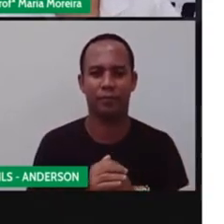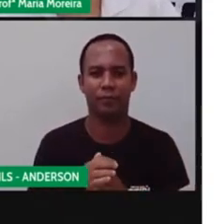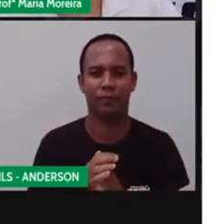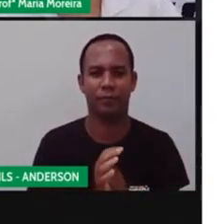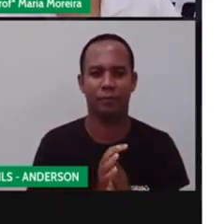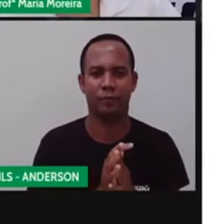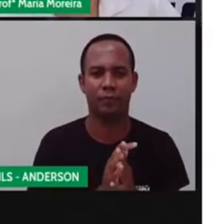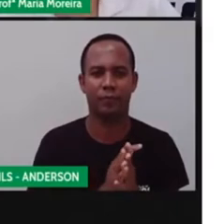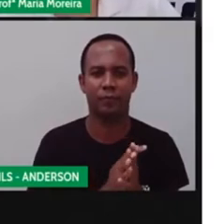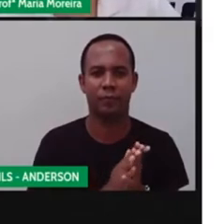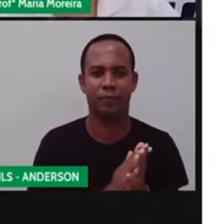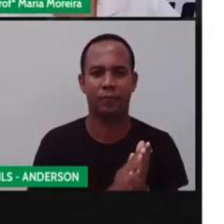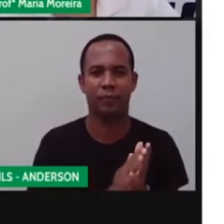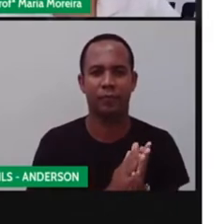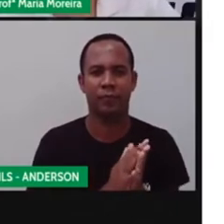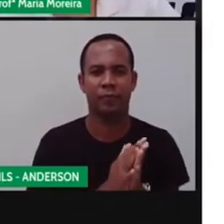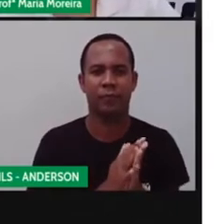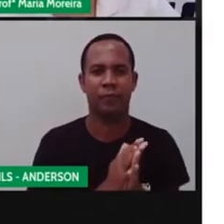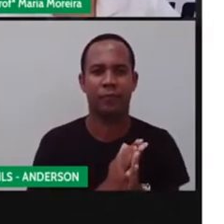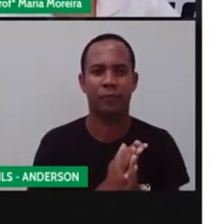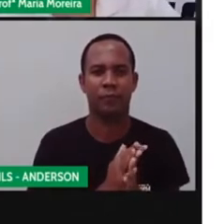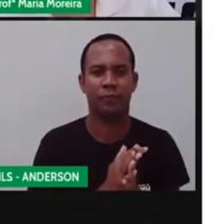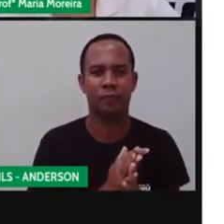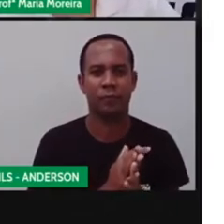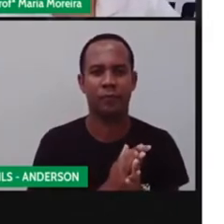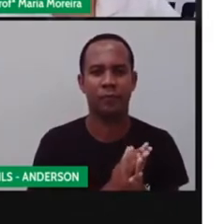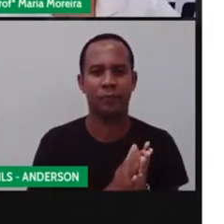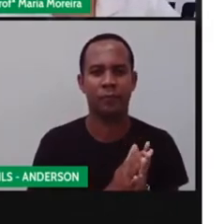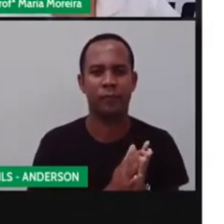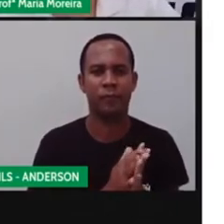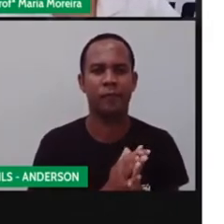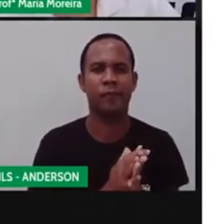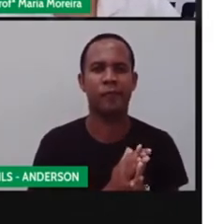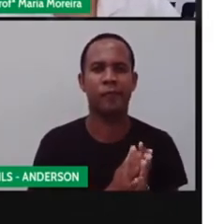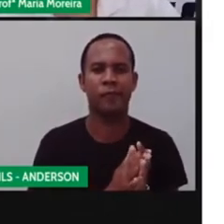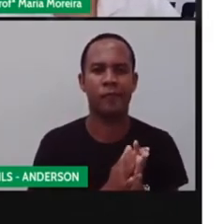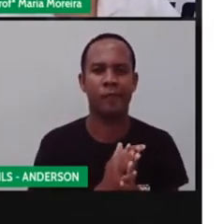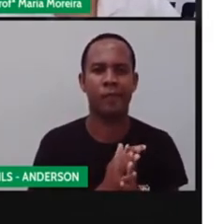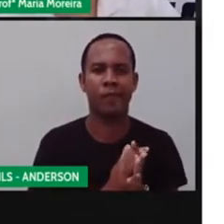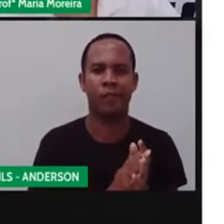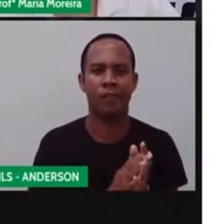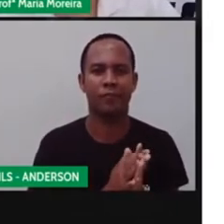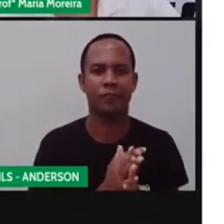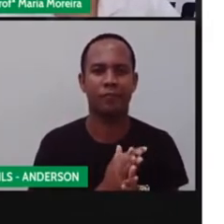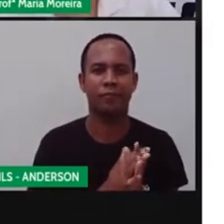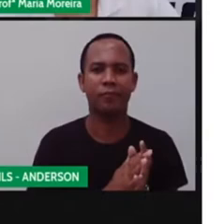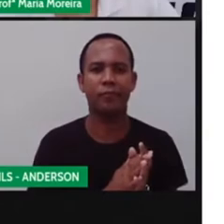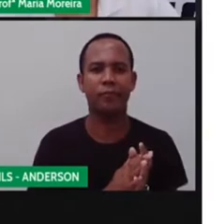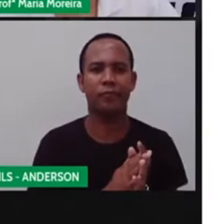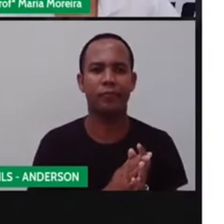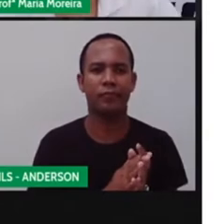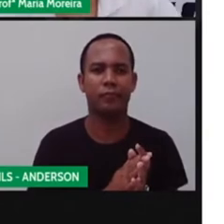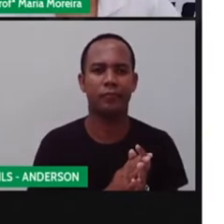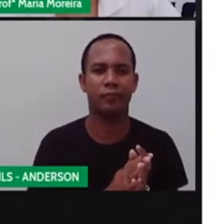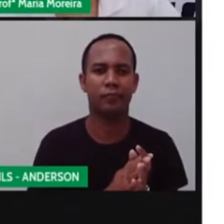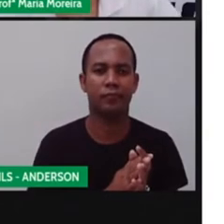O cabelo dessa menina, quer dizer, o meu tá bem minão, né? Mas o meu vai ficar desse tamanho, viu, Anderson? Tô cuidando pra isso.